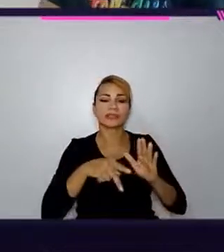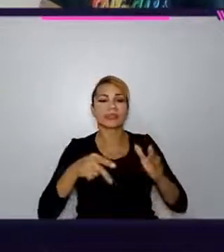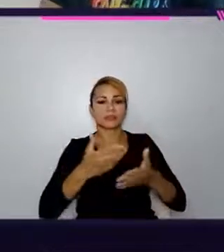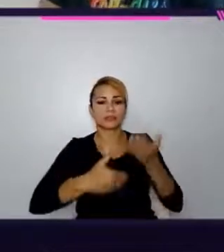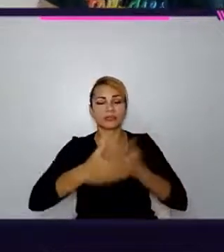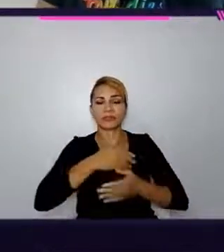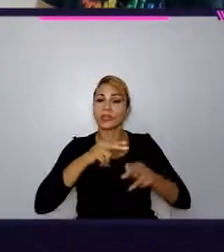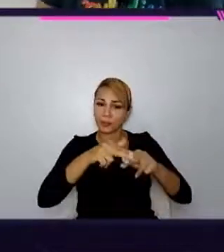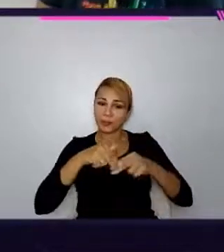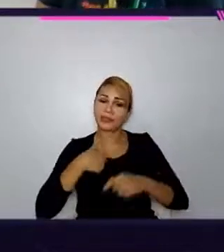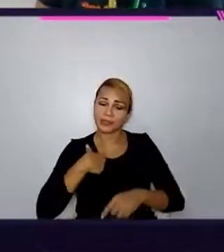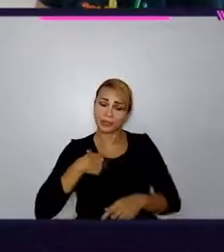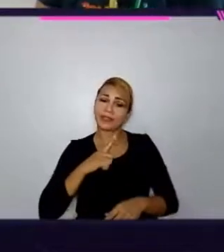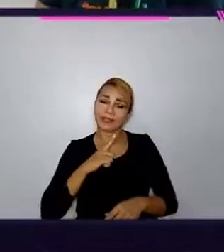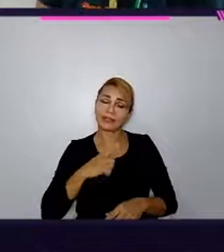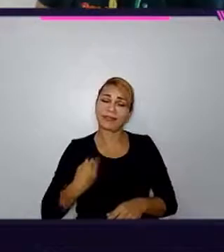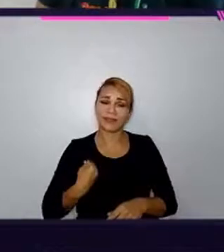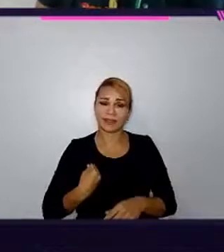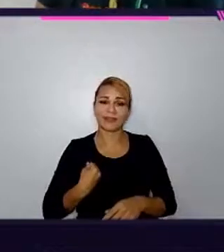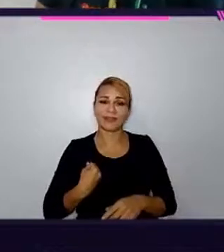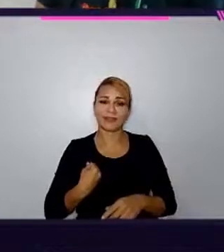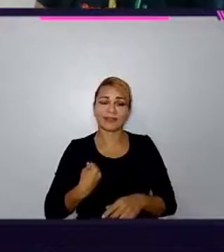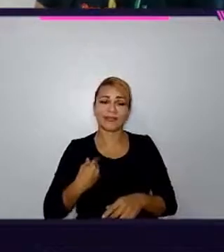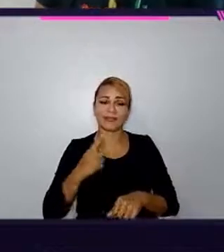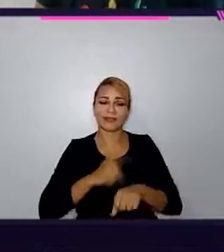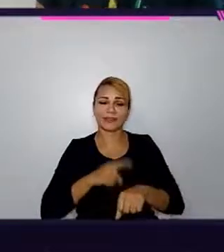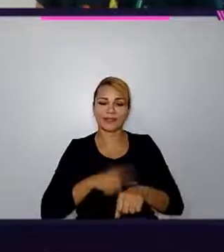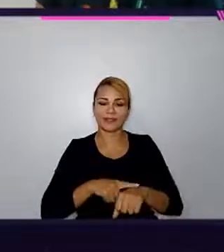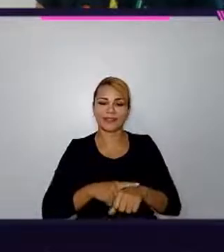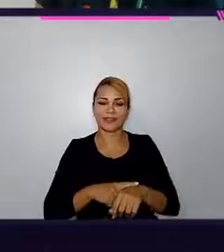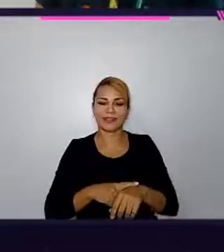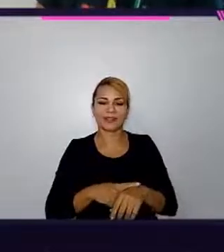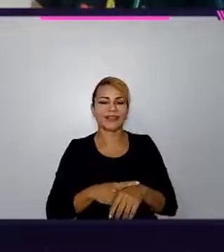Incrível. Eu tenho certeza que está cheio de gente de olho aí.